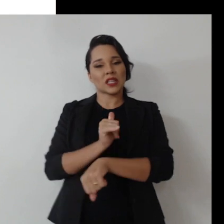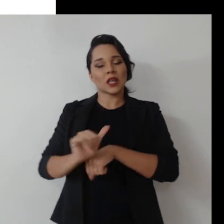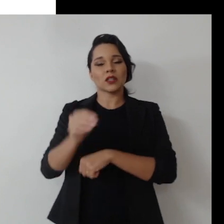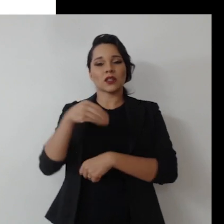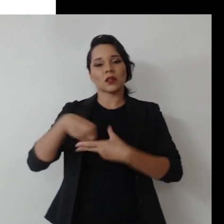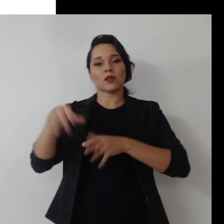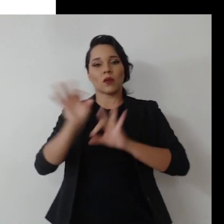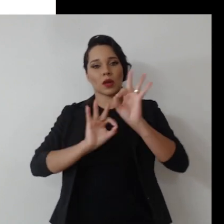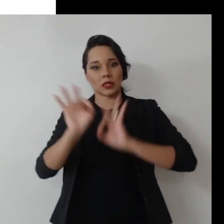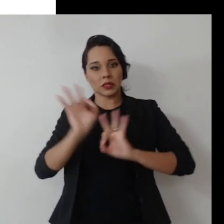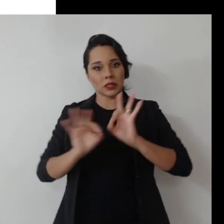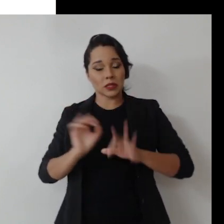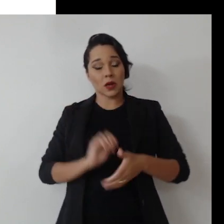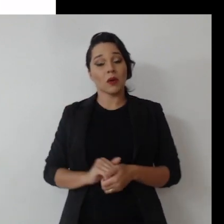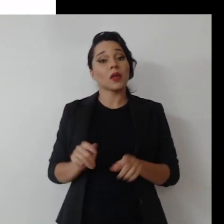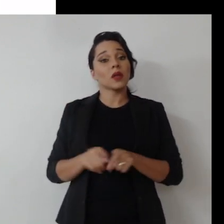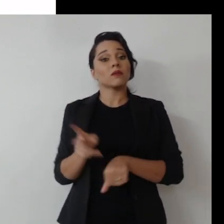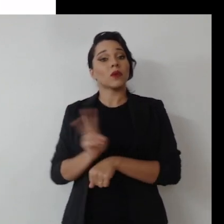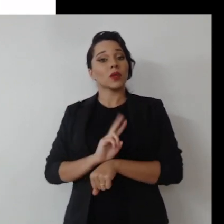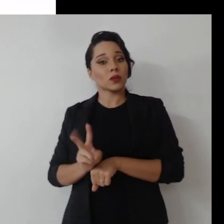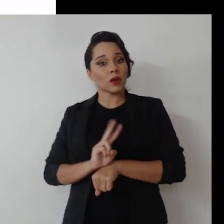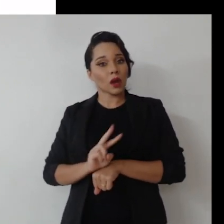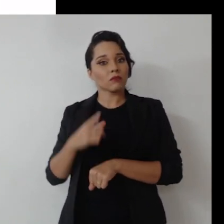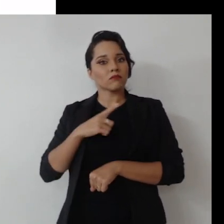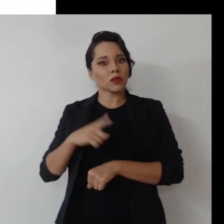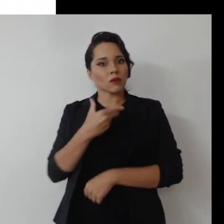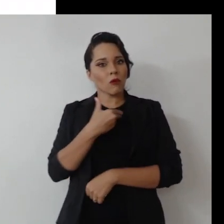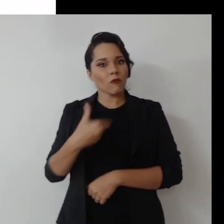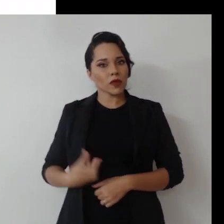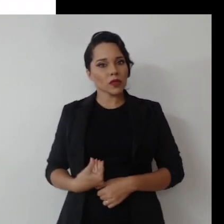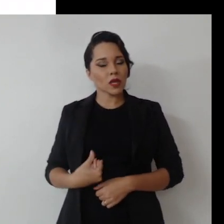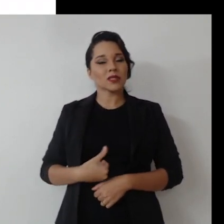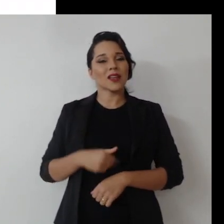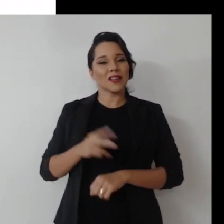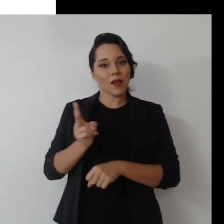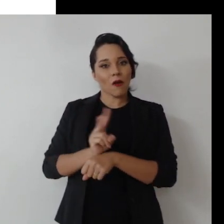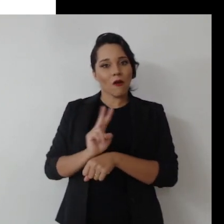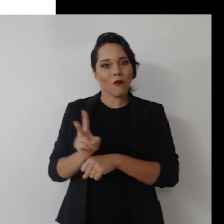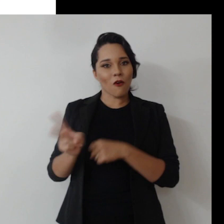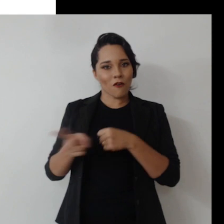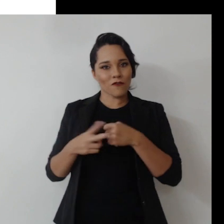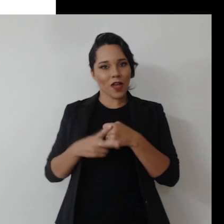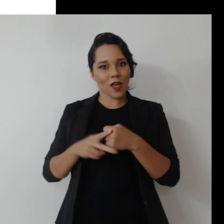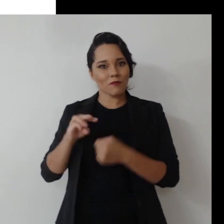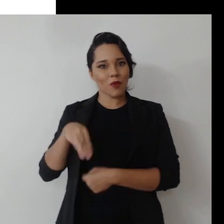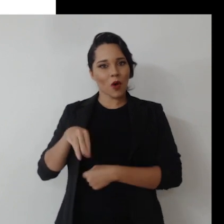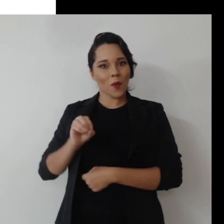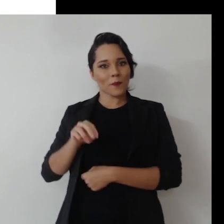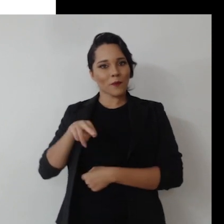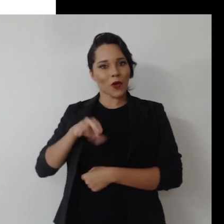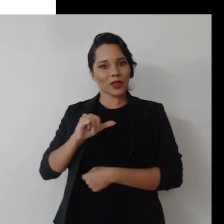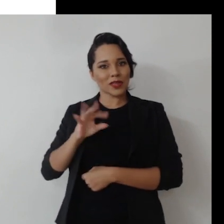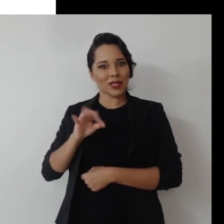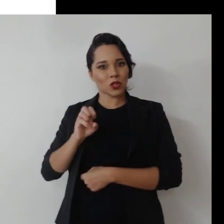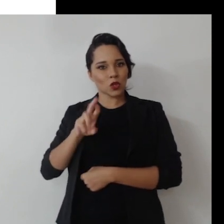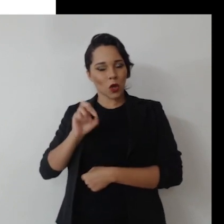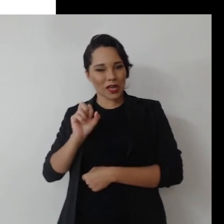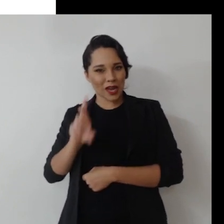na organização e monitorar também, que é uma dimensão da governança, o verbo monitorar é um verbo de governança,